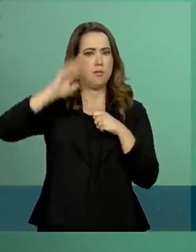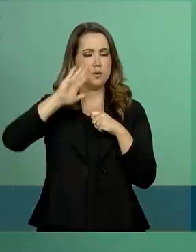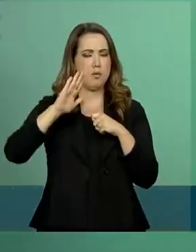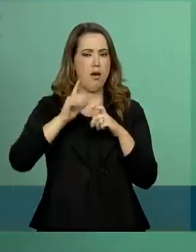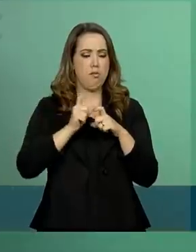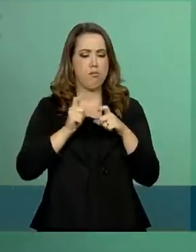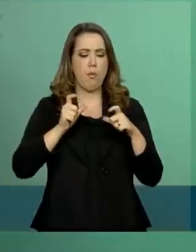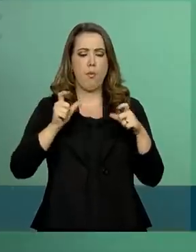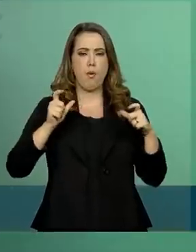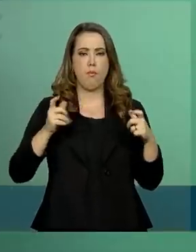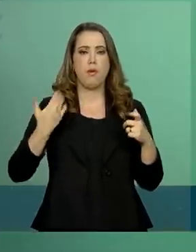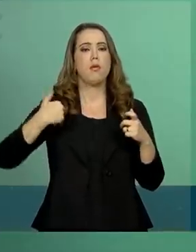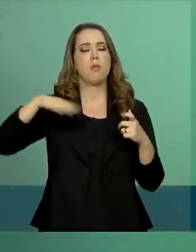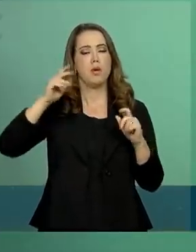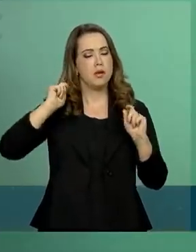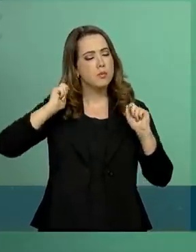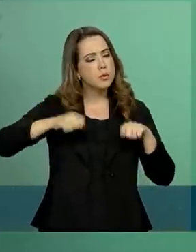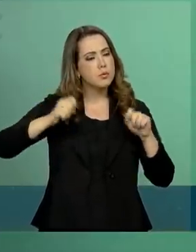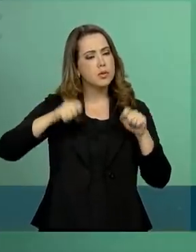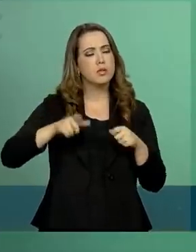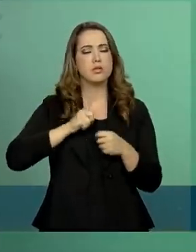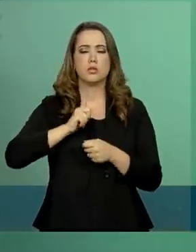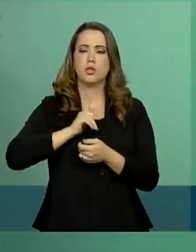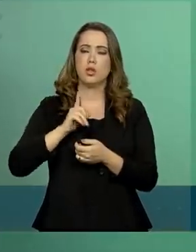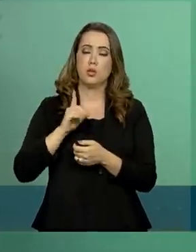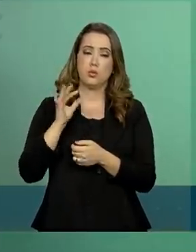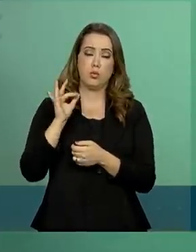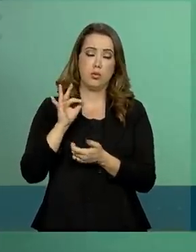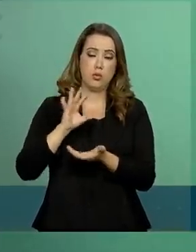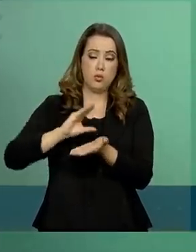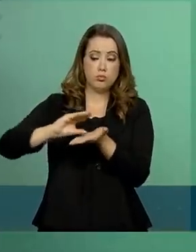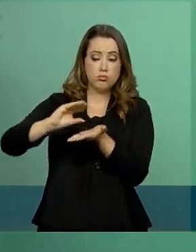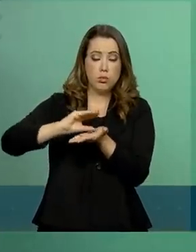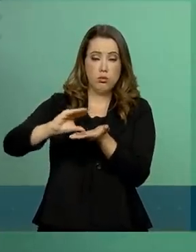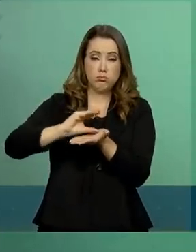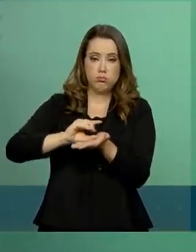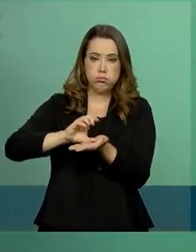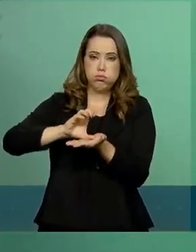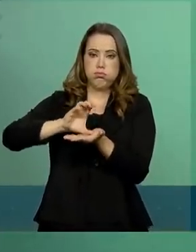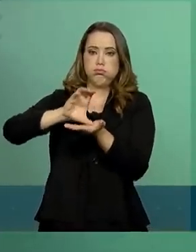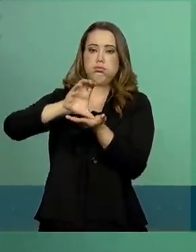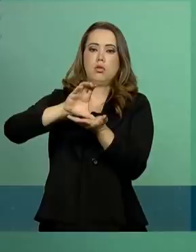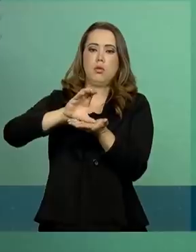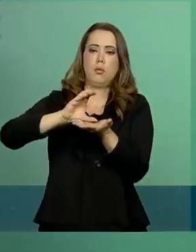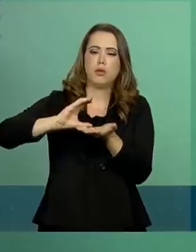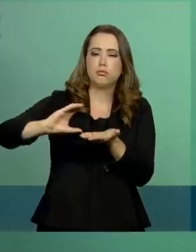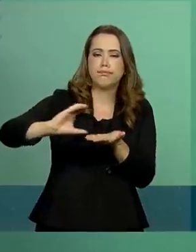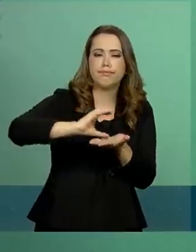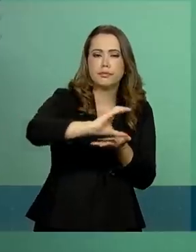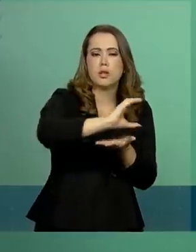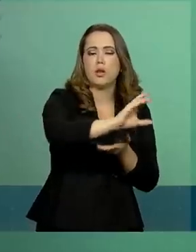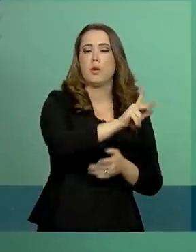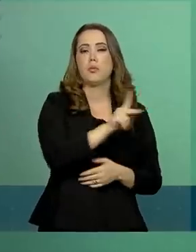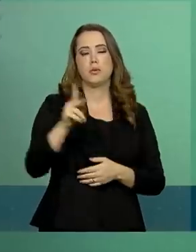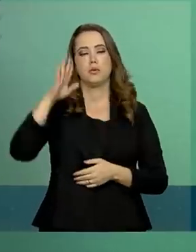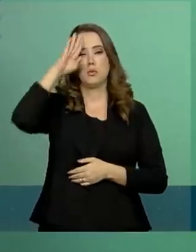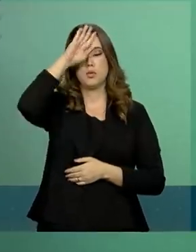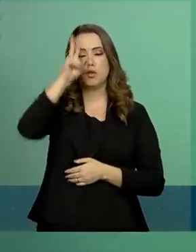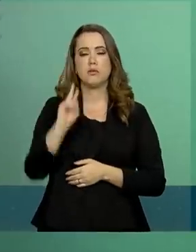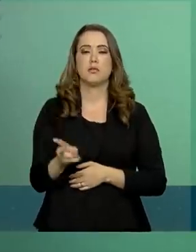espaço teremos no orçamento para investir, e o presidente vem reafirmando isso